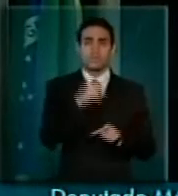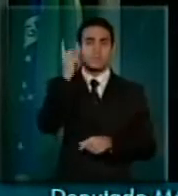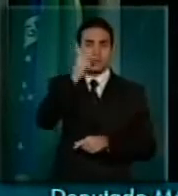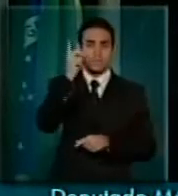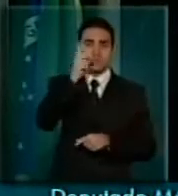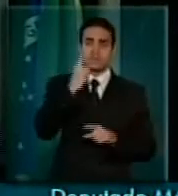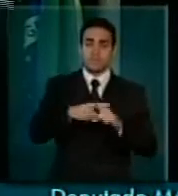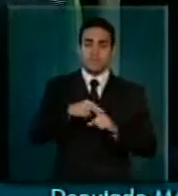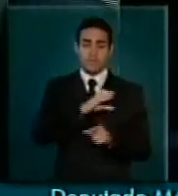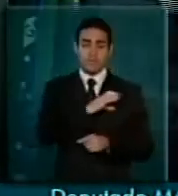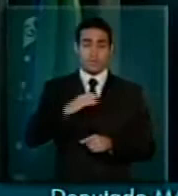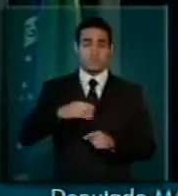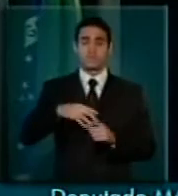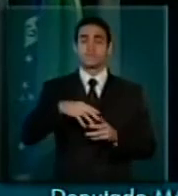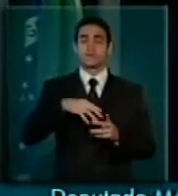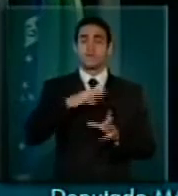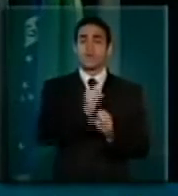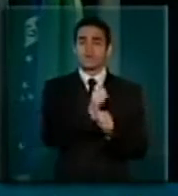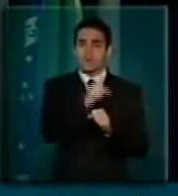Congresso Nacional.